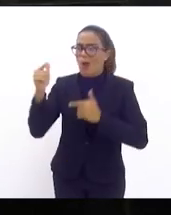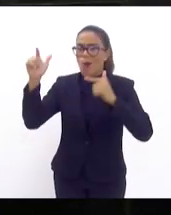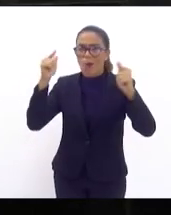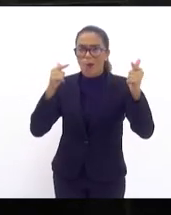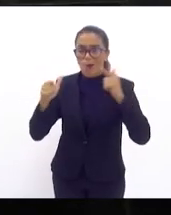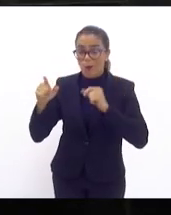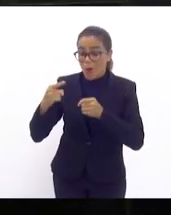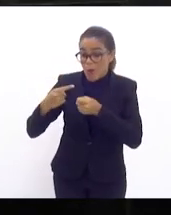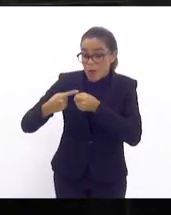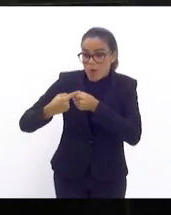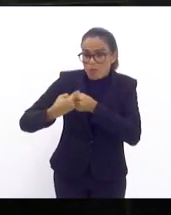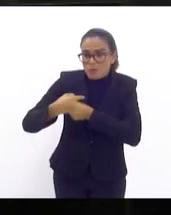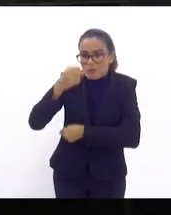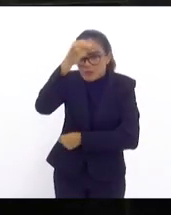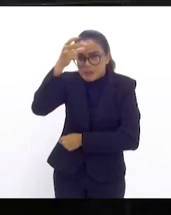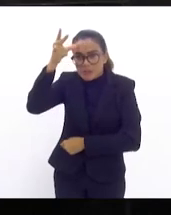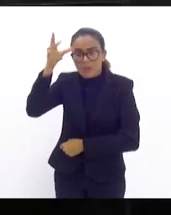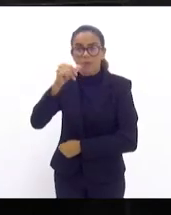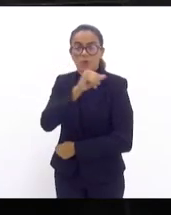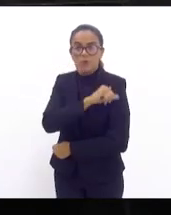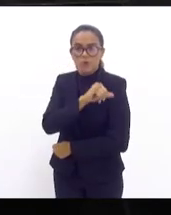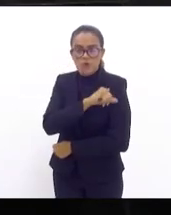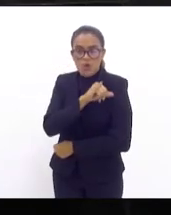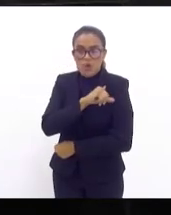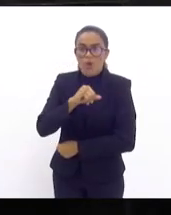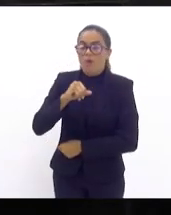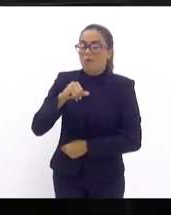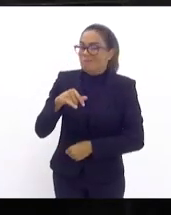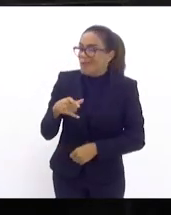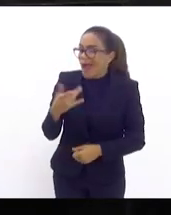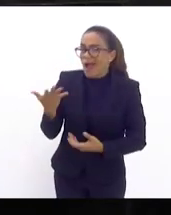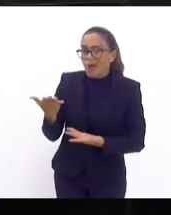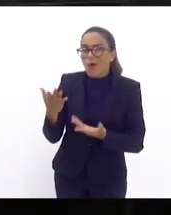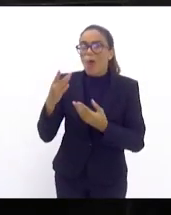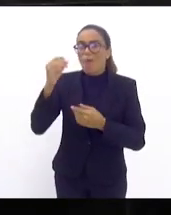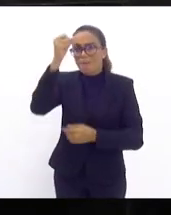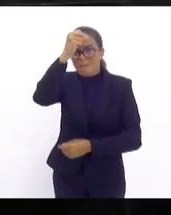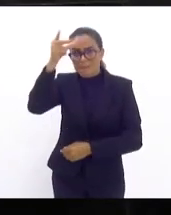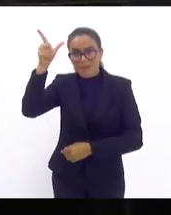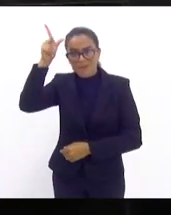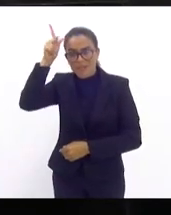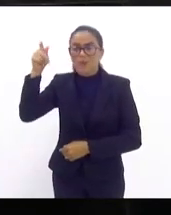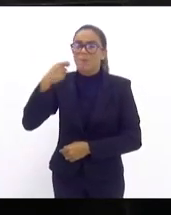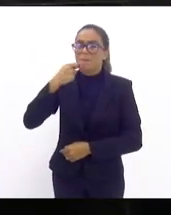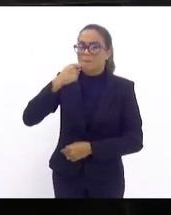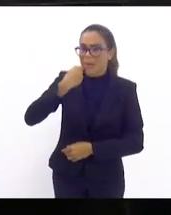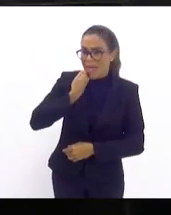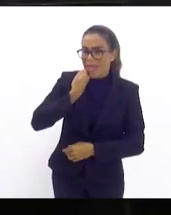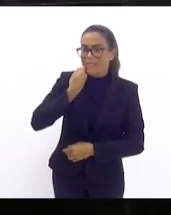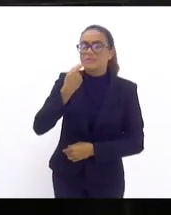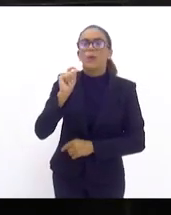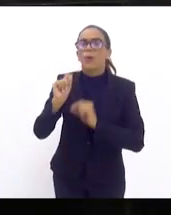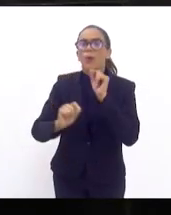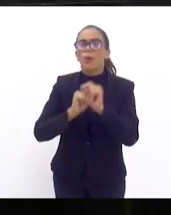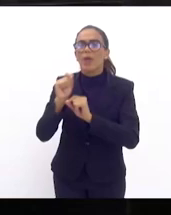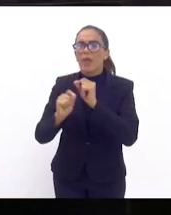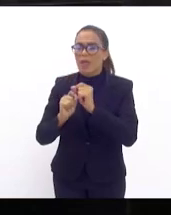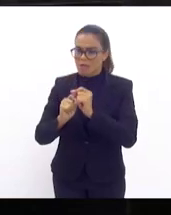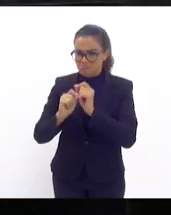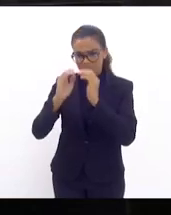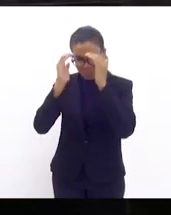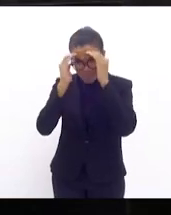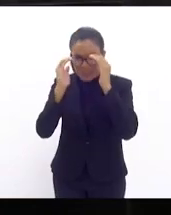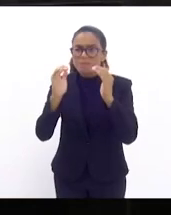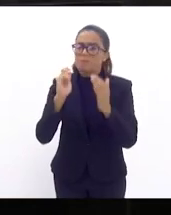município do Rio de Janeiro, a Prefeitura do Rio de Janeiro, através do prefeito Eduardo Paes, cumpre e paga o